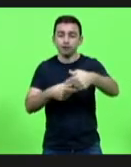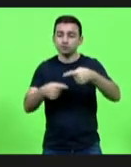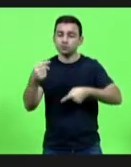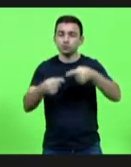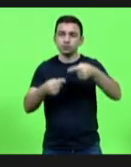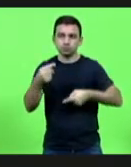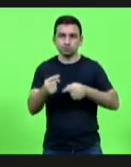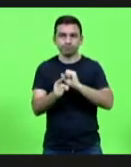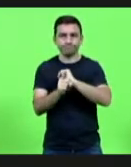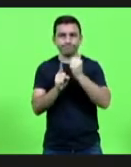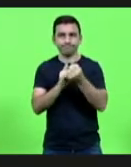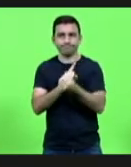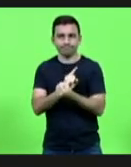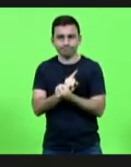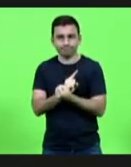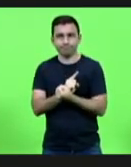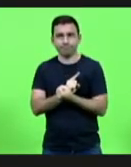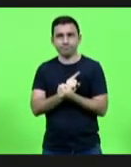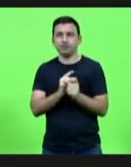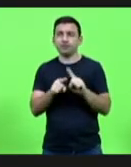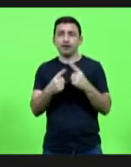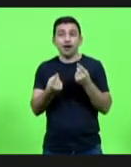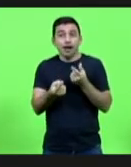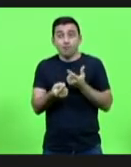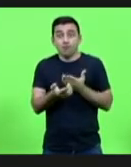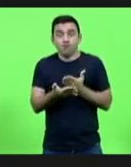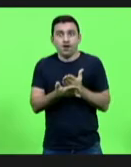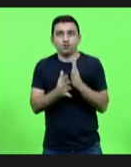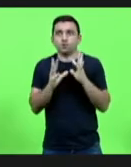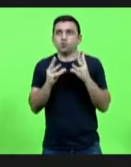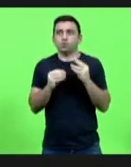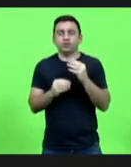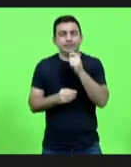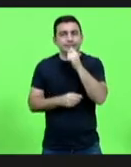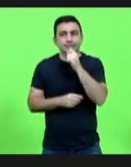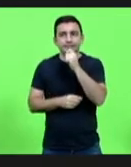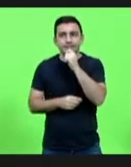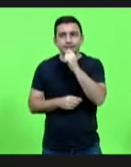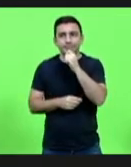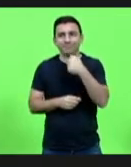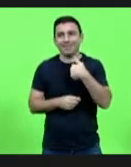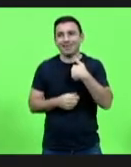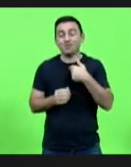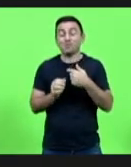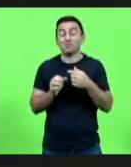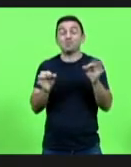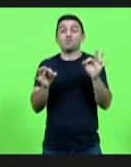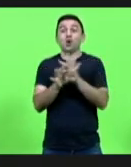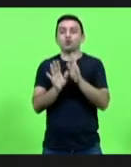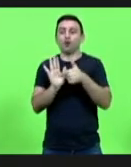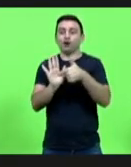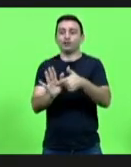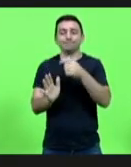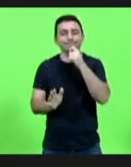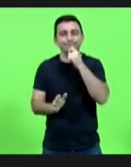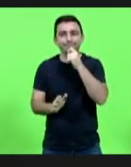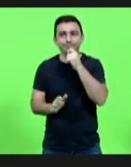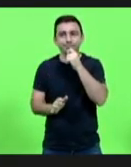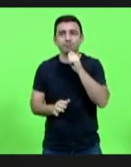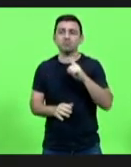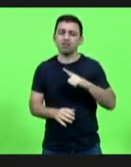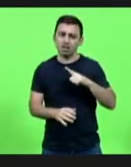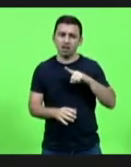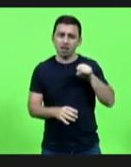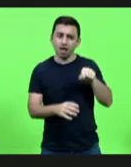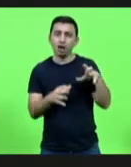E aí, como não está aprovado, totalmente aprovado ainda, não tenho aqui ainda pronto para mostrar para vocês, mas tem uma equipe que está trabalhando